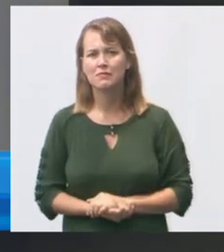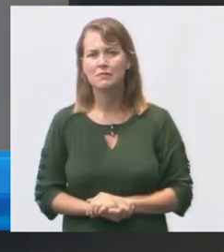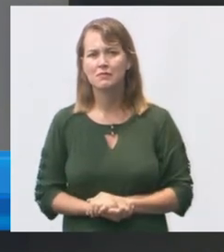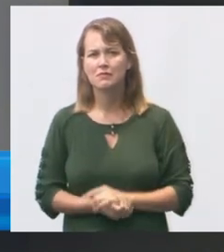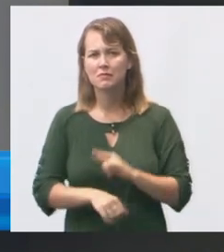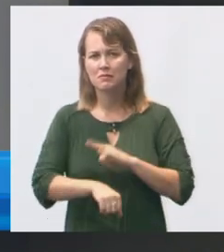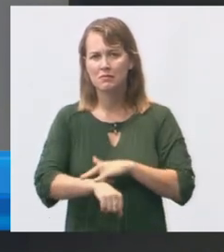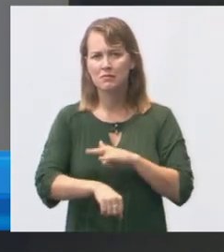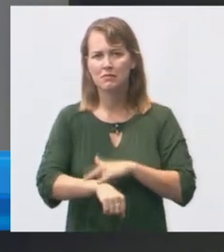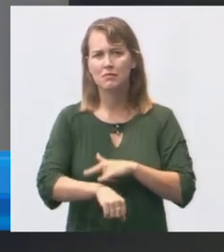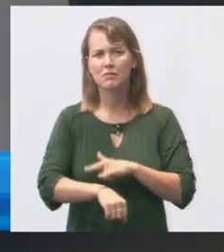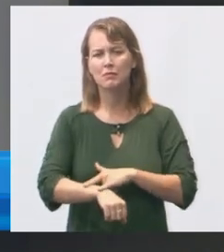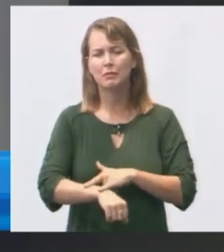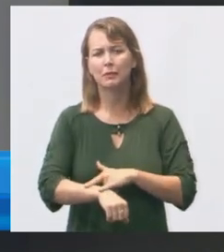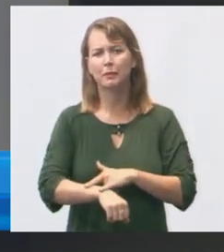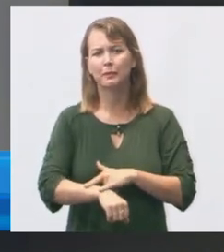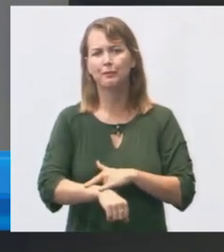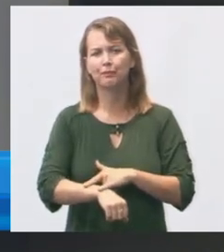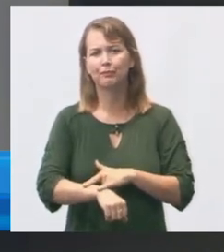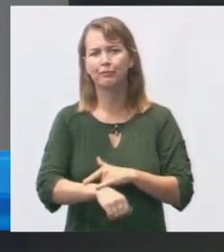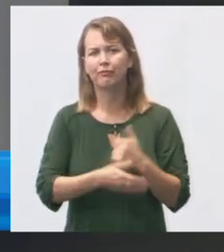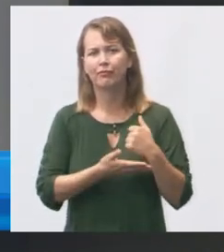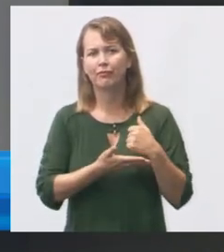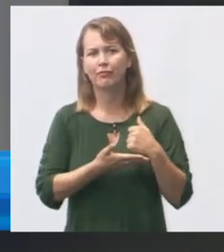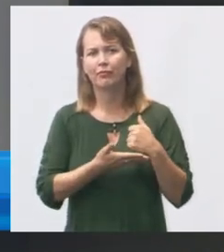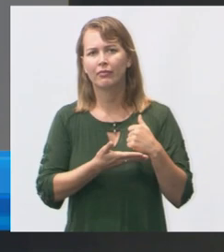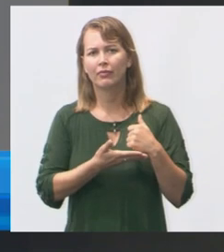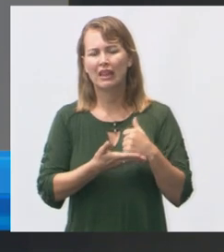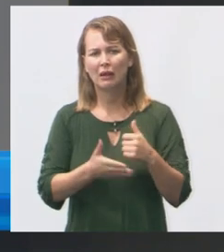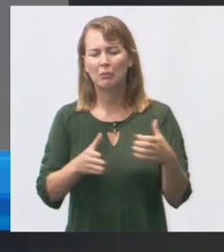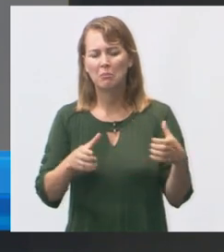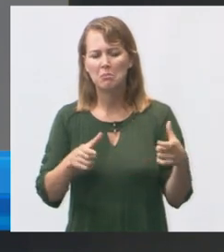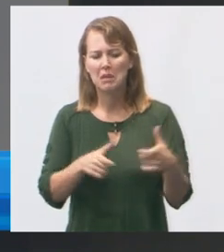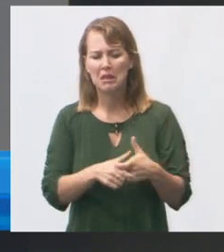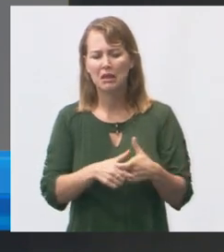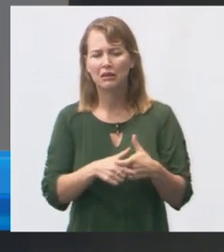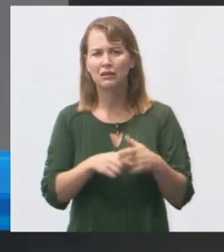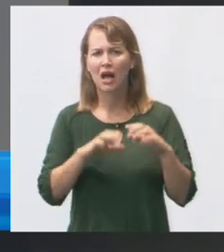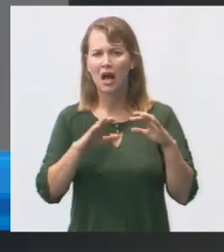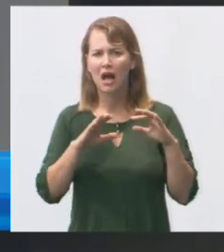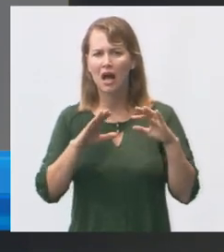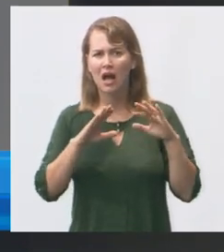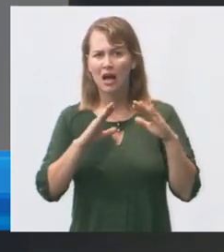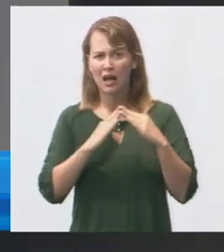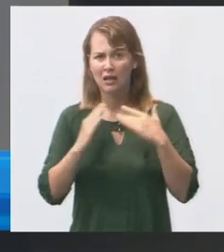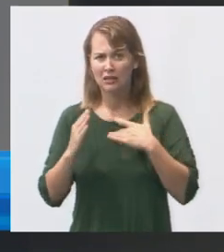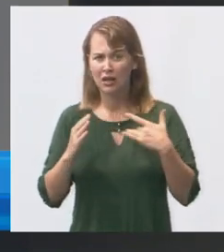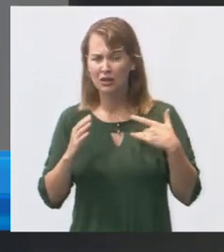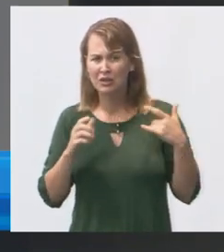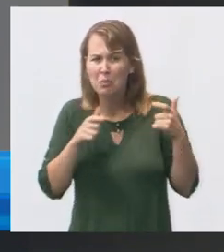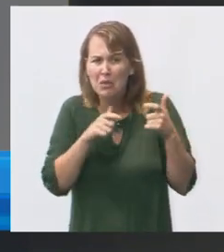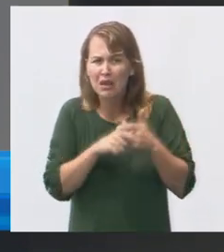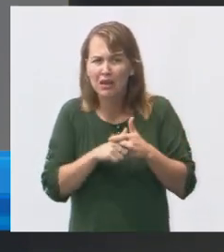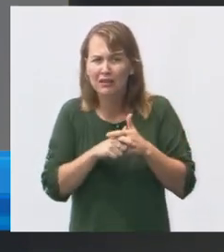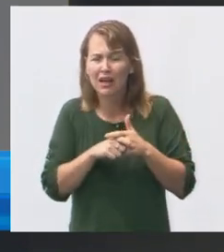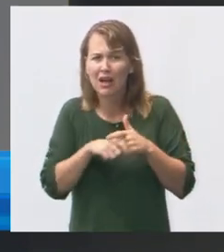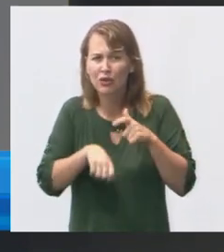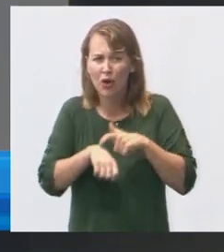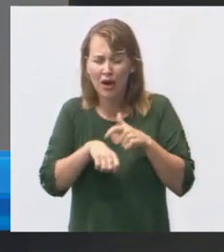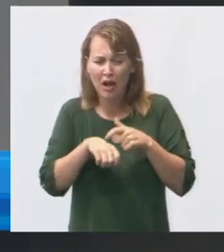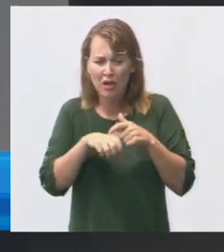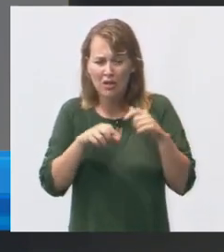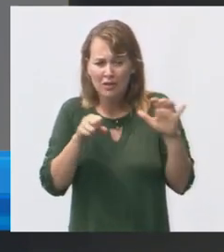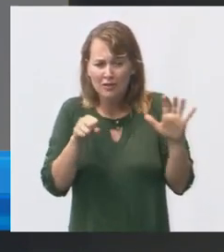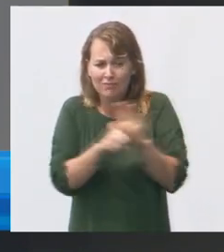os banheiros atendimento apertadinho também a unidade é muito apertadinha no horário de pico ali que tá lotado é um caos ali